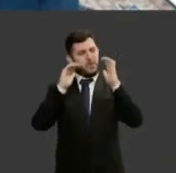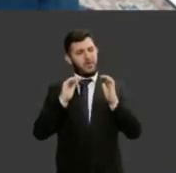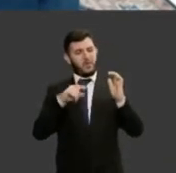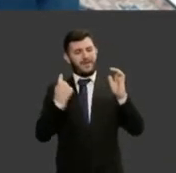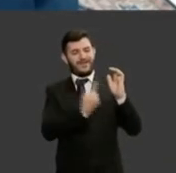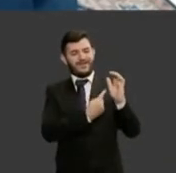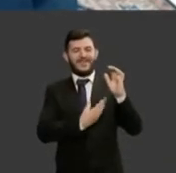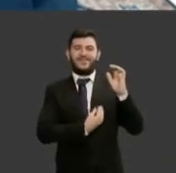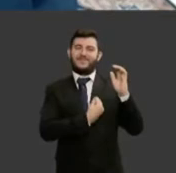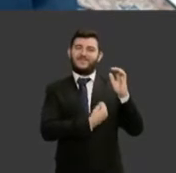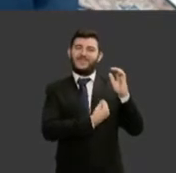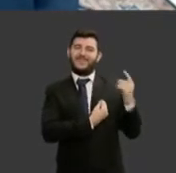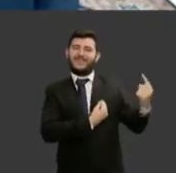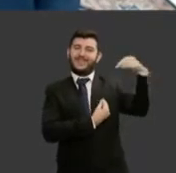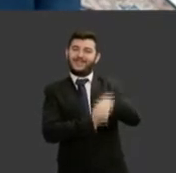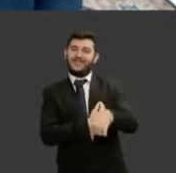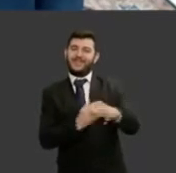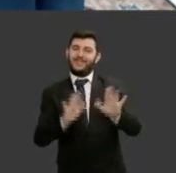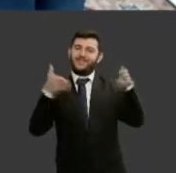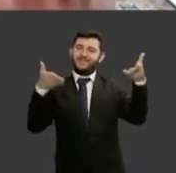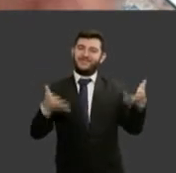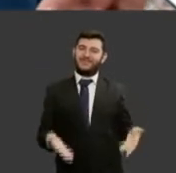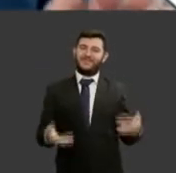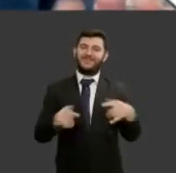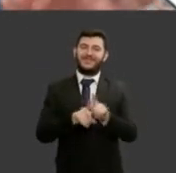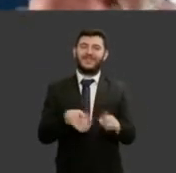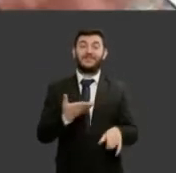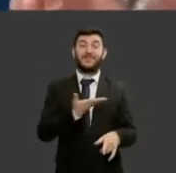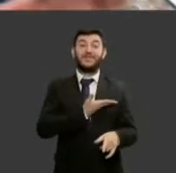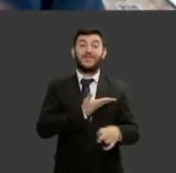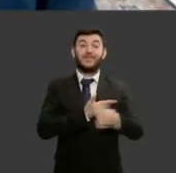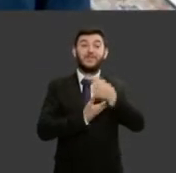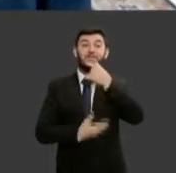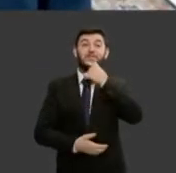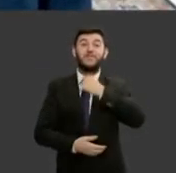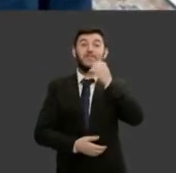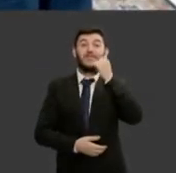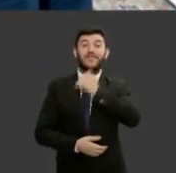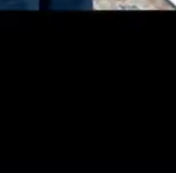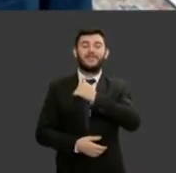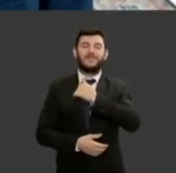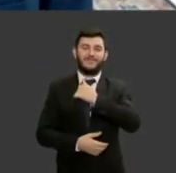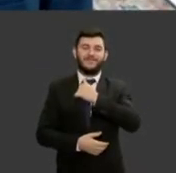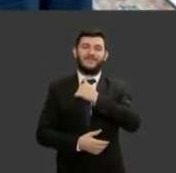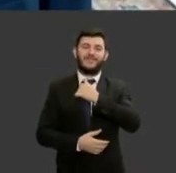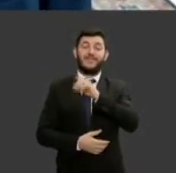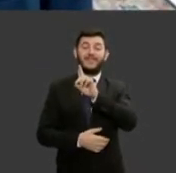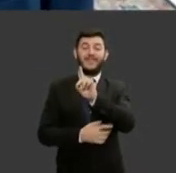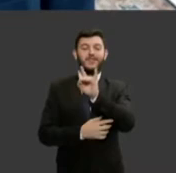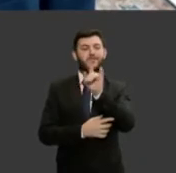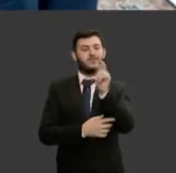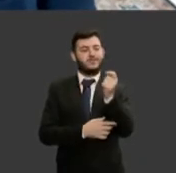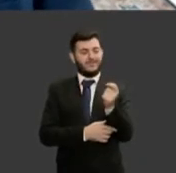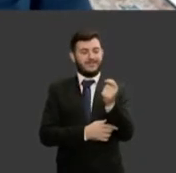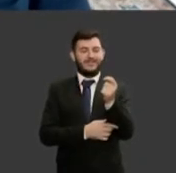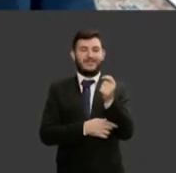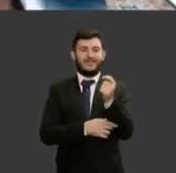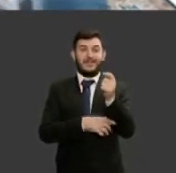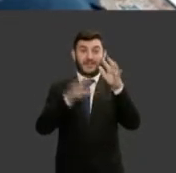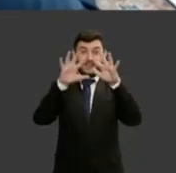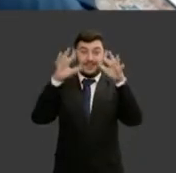amigos e amigas do Dia Internacional da Mulher. Em